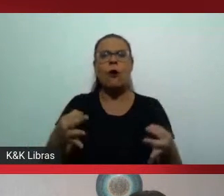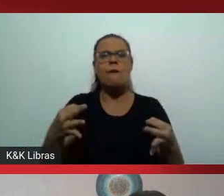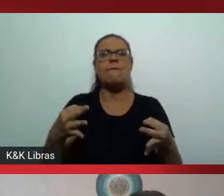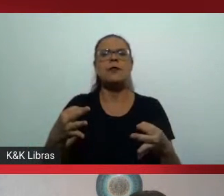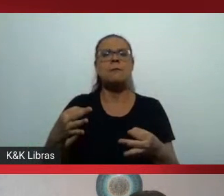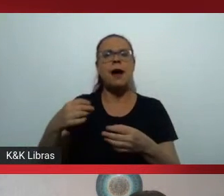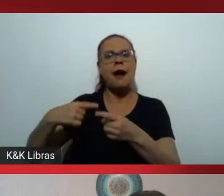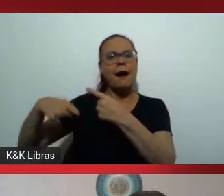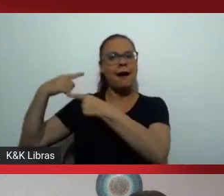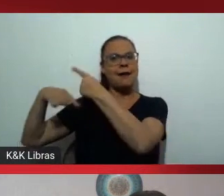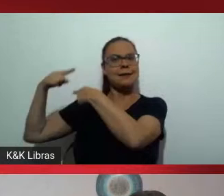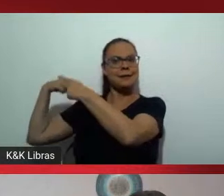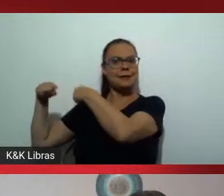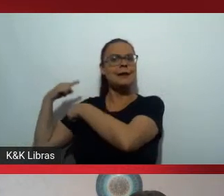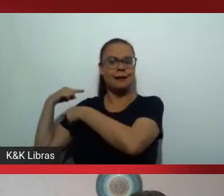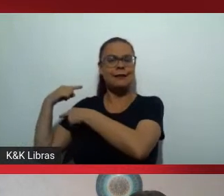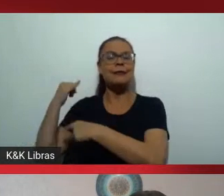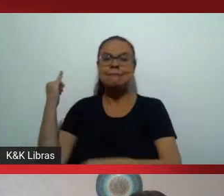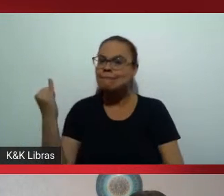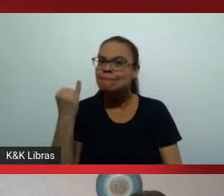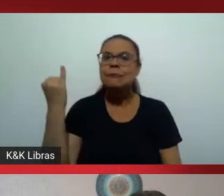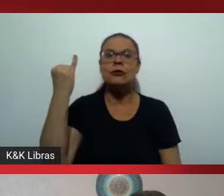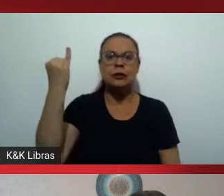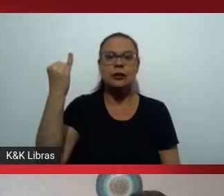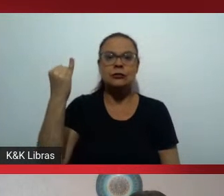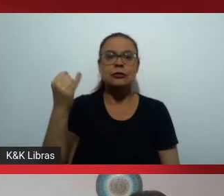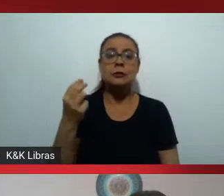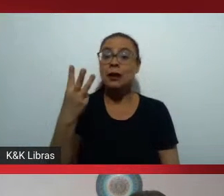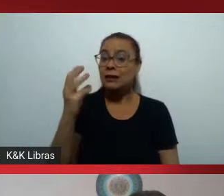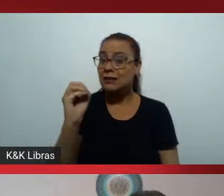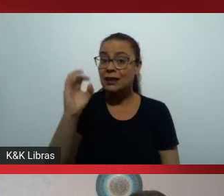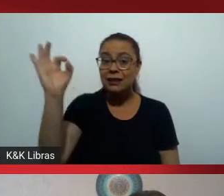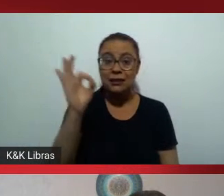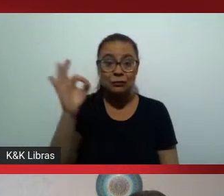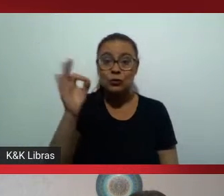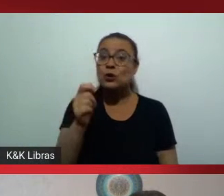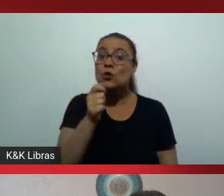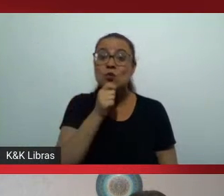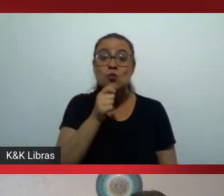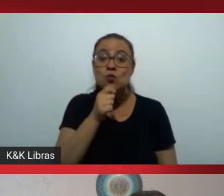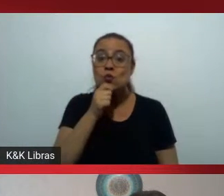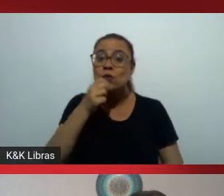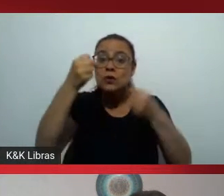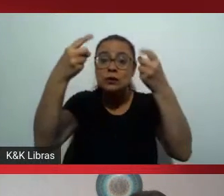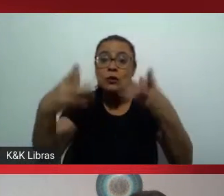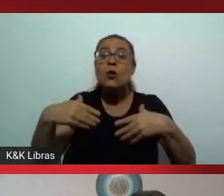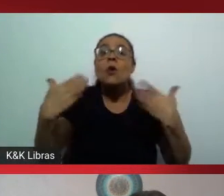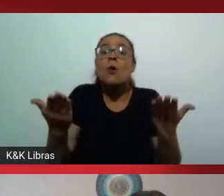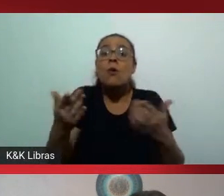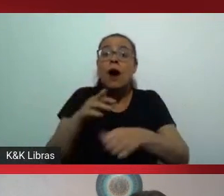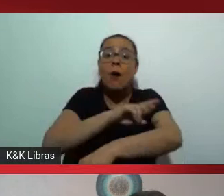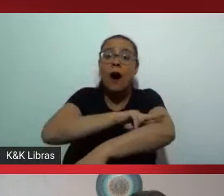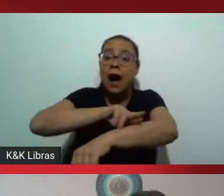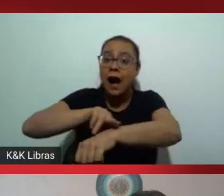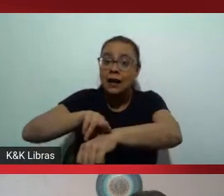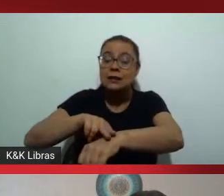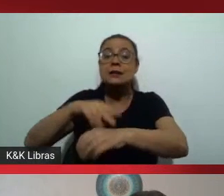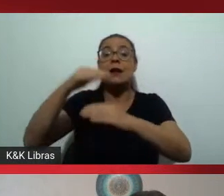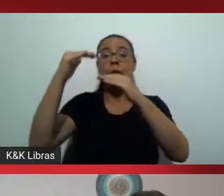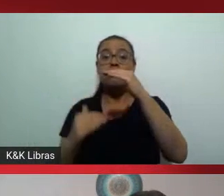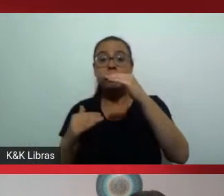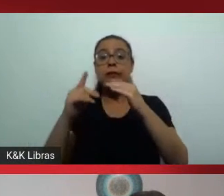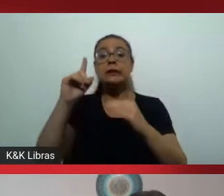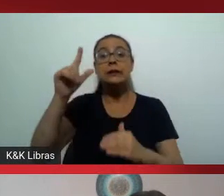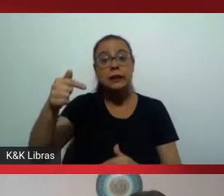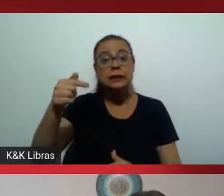percentual, para mim, isso fica muito claro. Os 30% que não declaravam ancestralidade, não declaravam raça, esse número caiu para 17%. Agora,